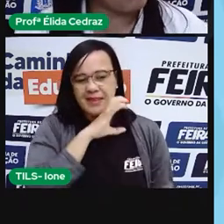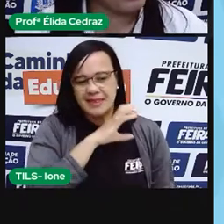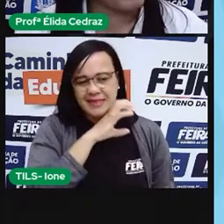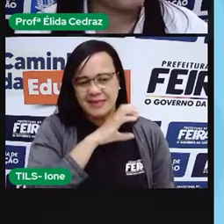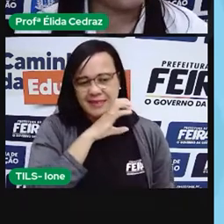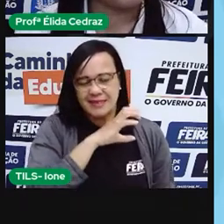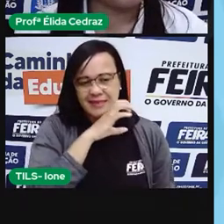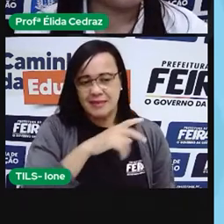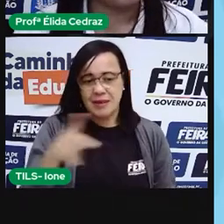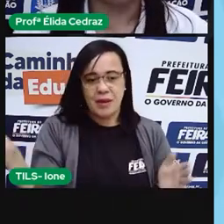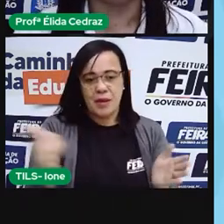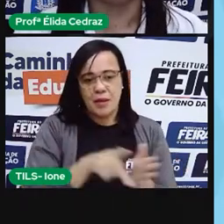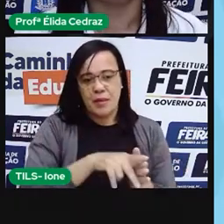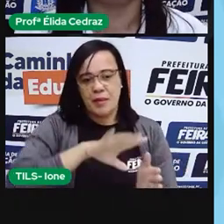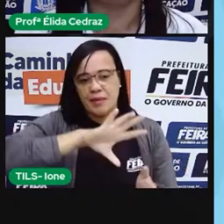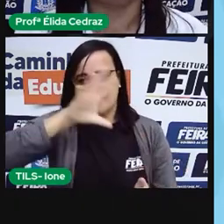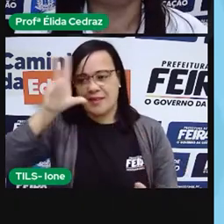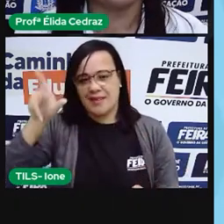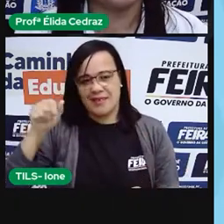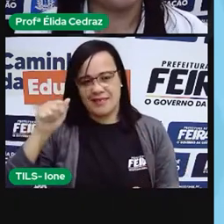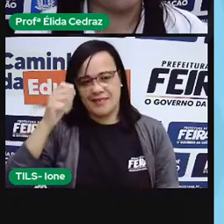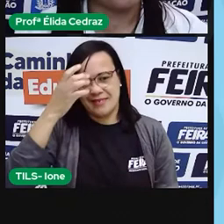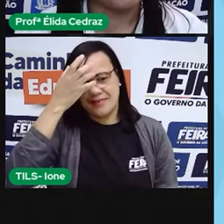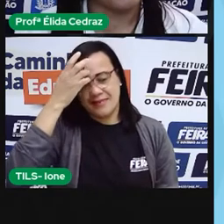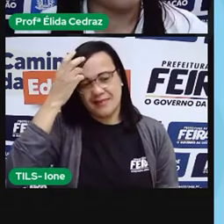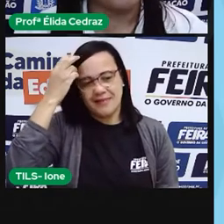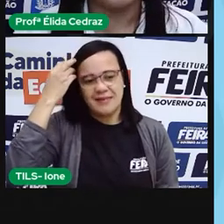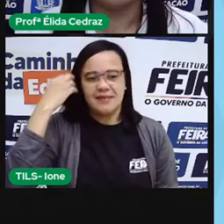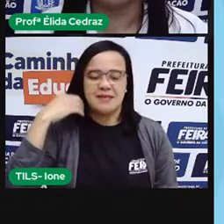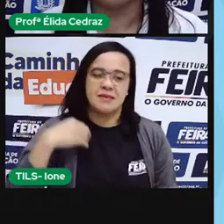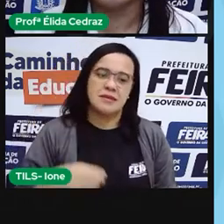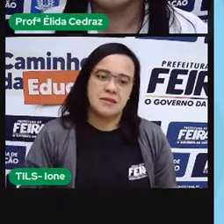africano. O rinoceronte.